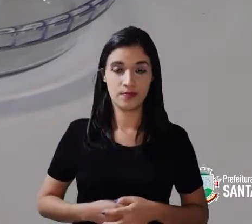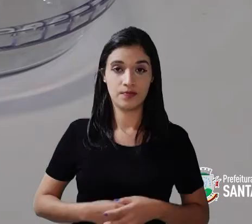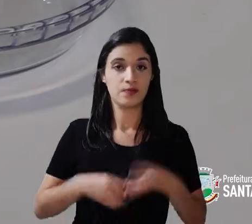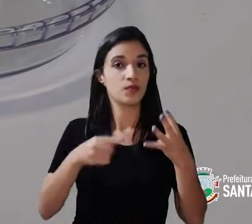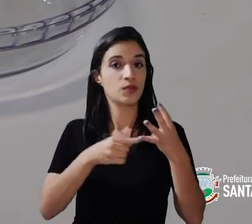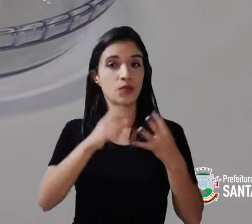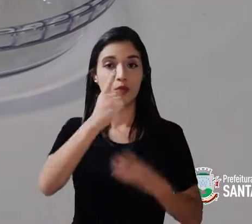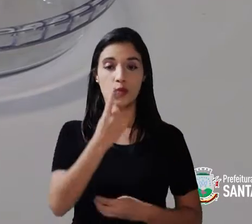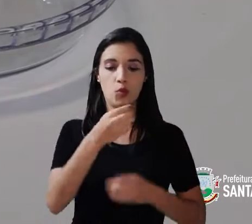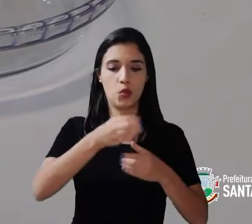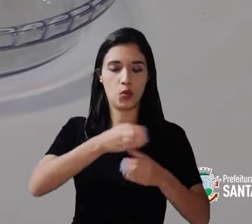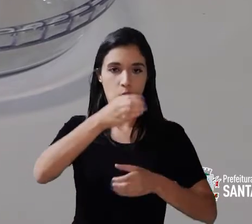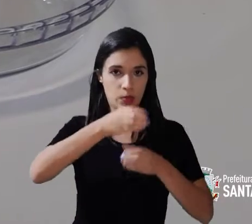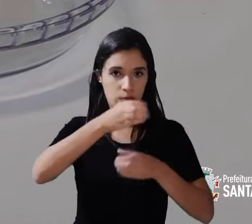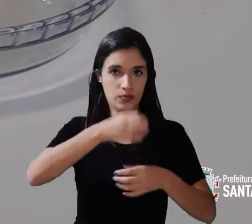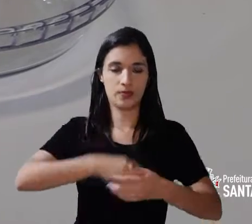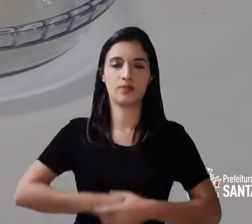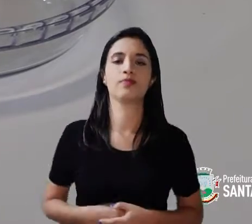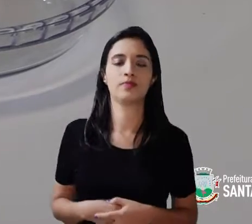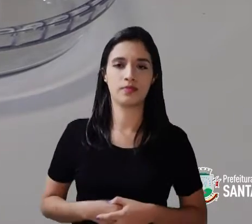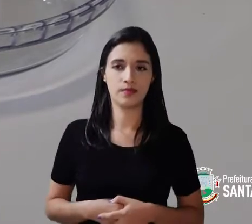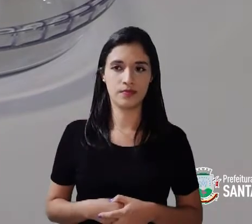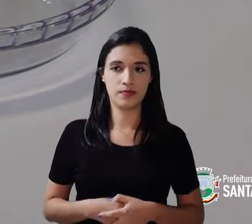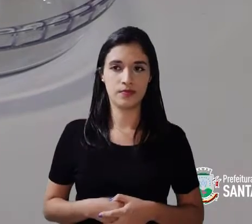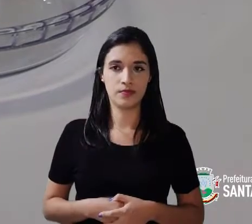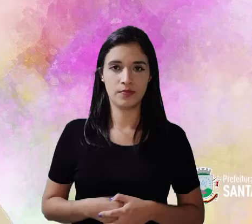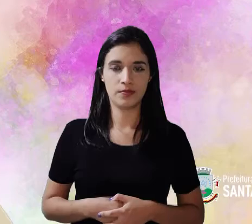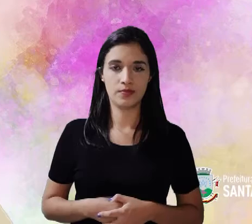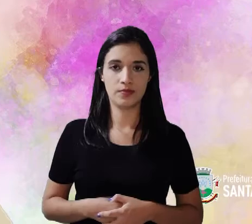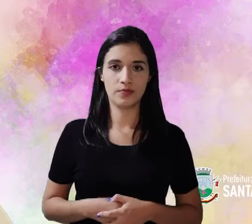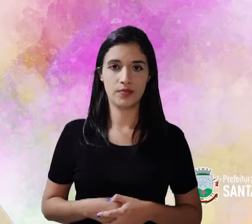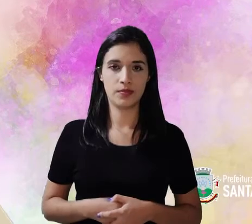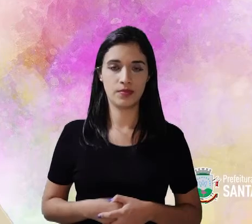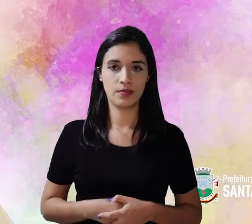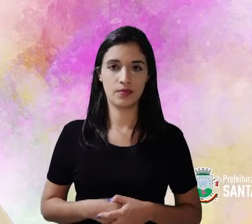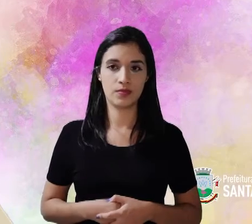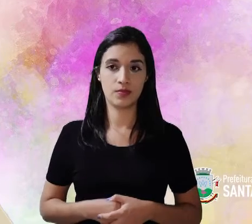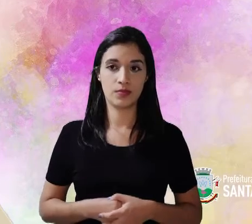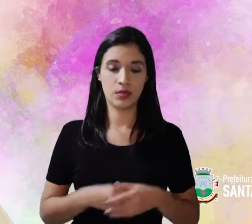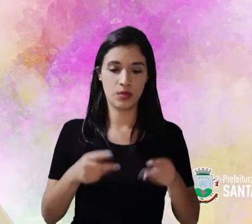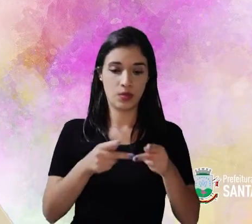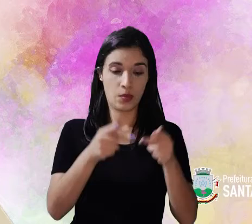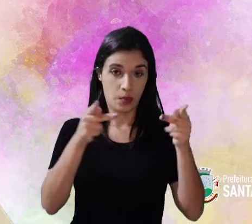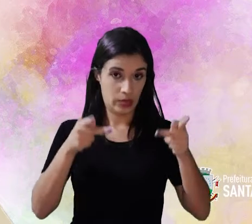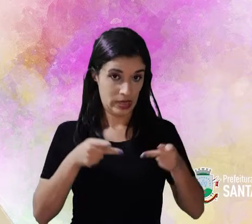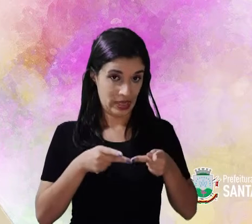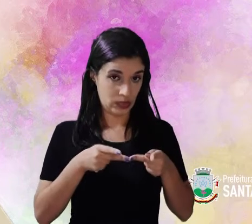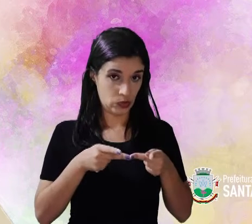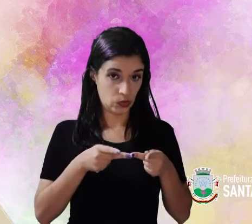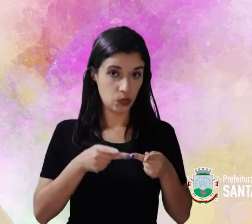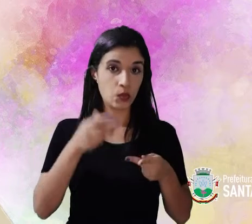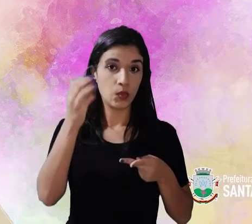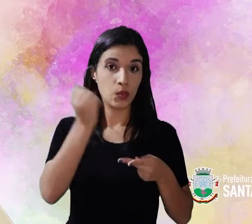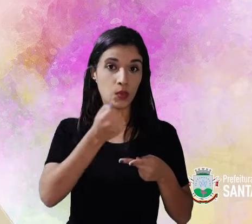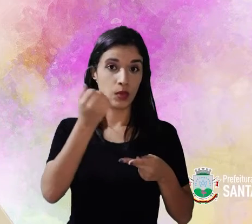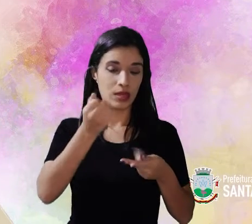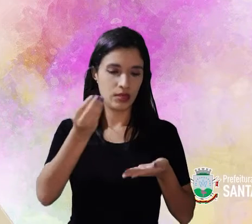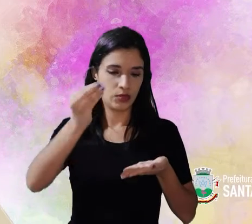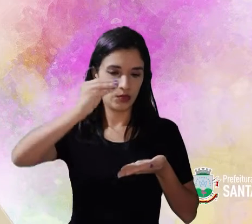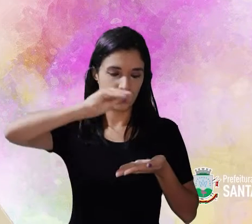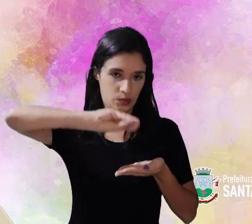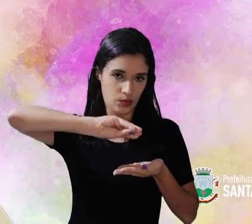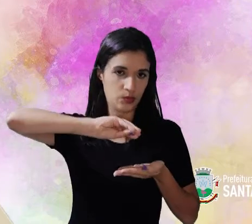E também um prato. Vamos pingar, colocar no prato o leite,